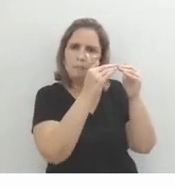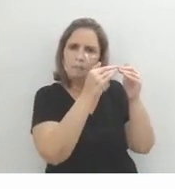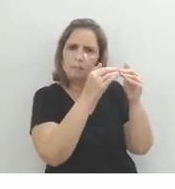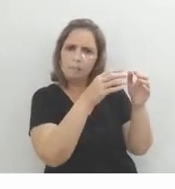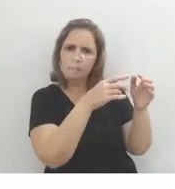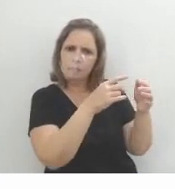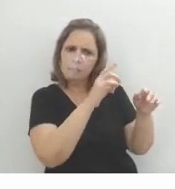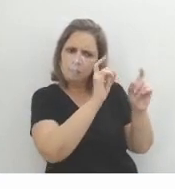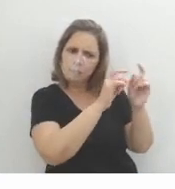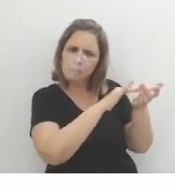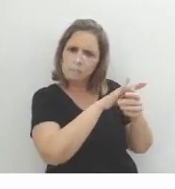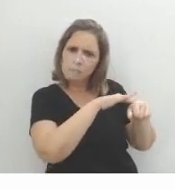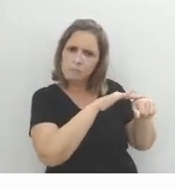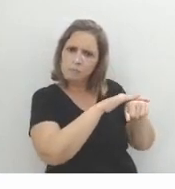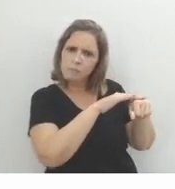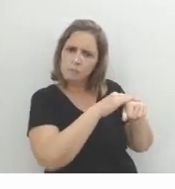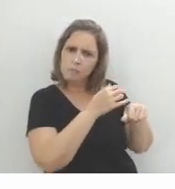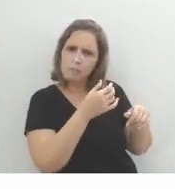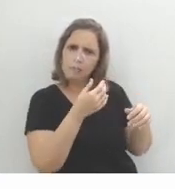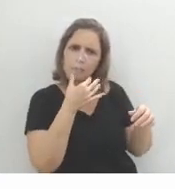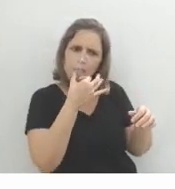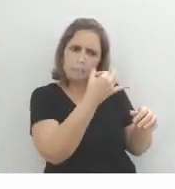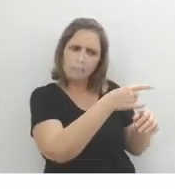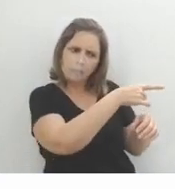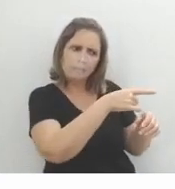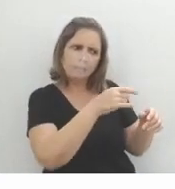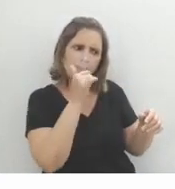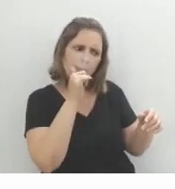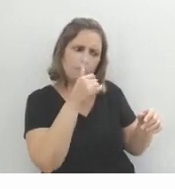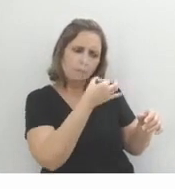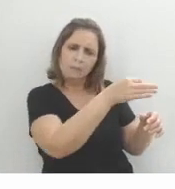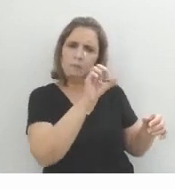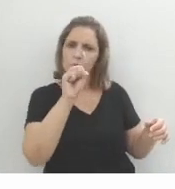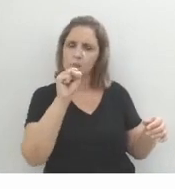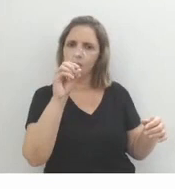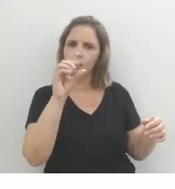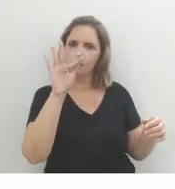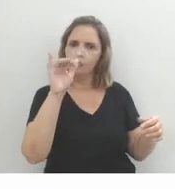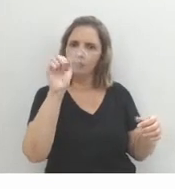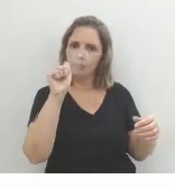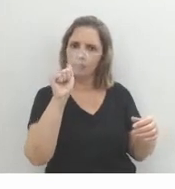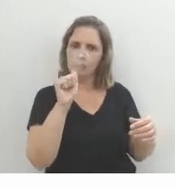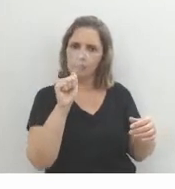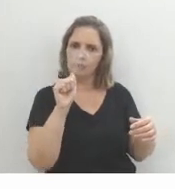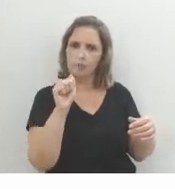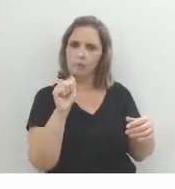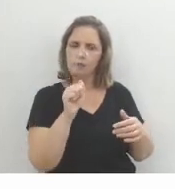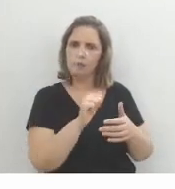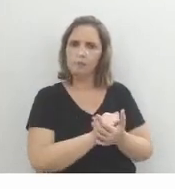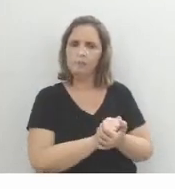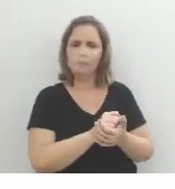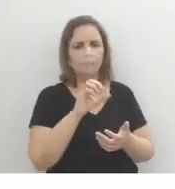Cristiano, sugere a esposa, sugere a Sofia, que não tem o nome de Sofia por acaso,